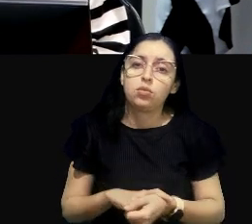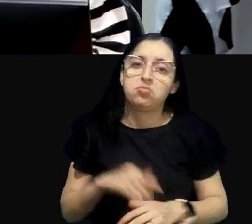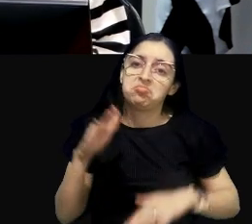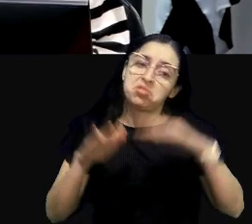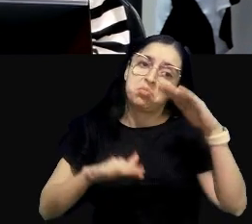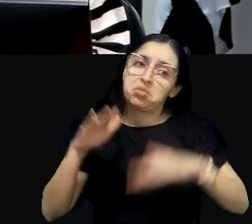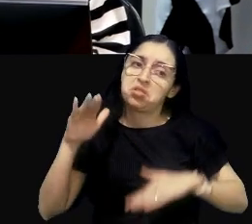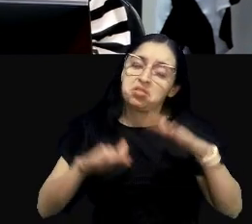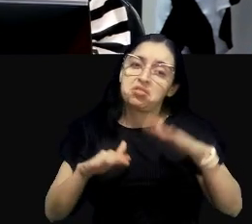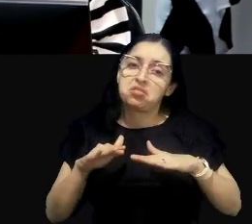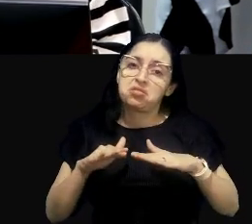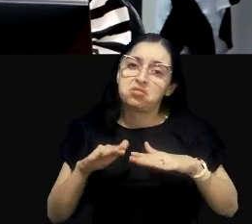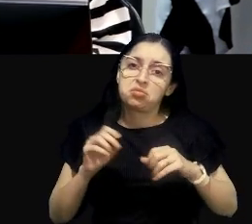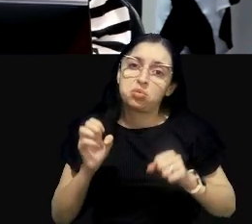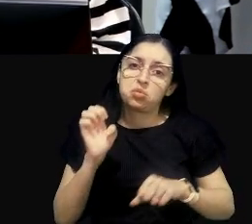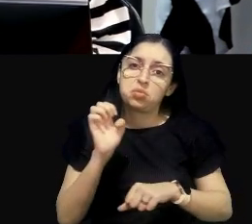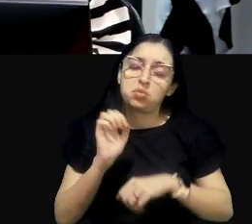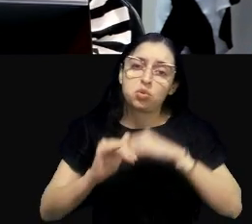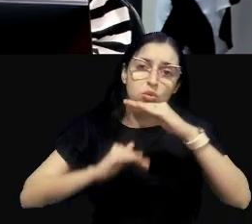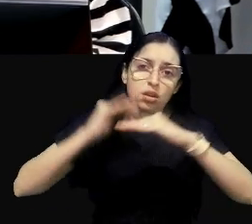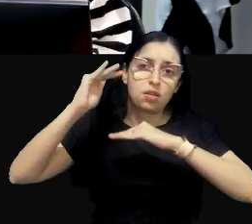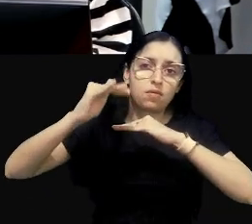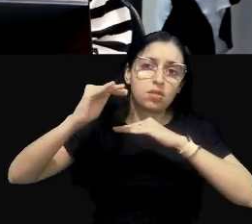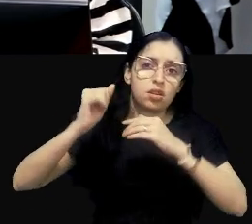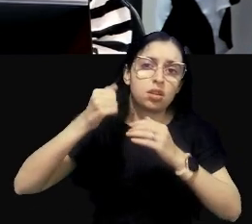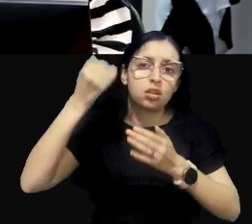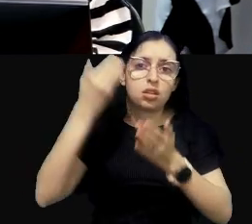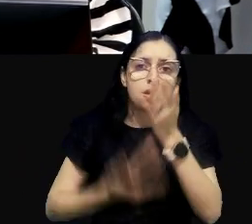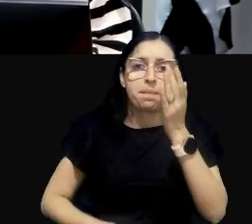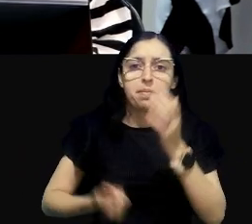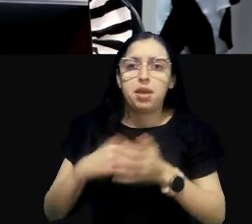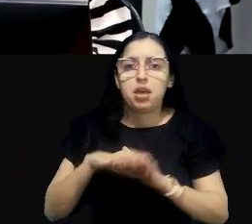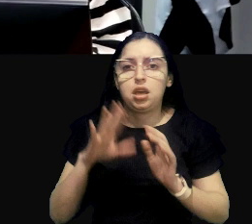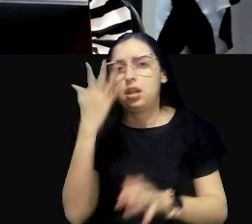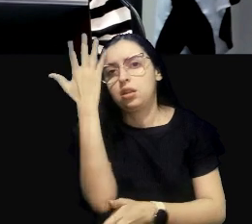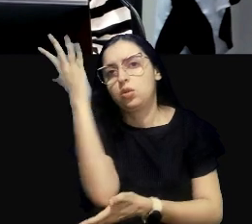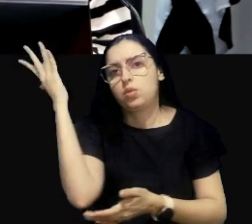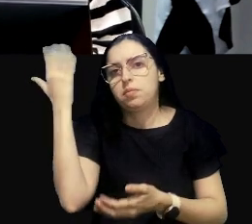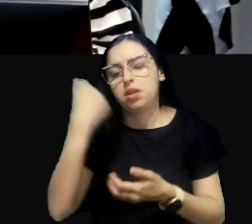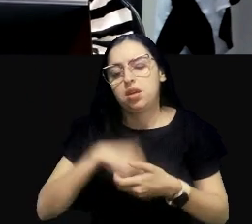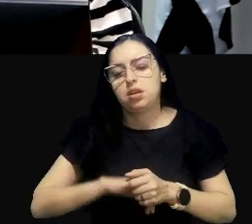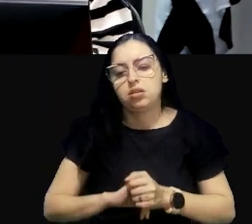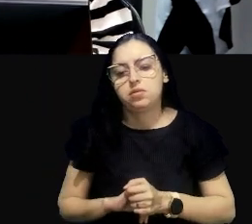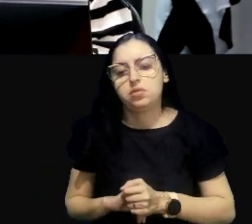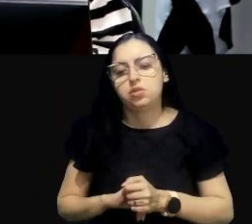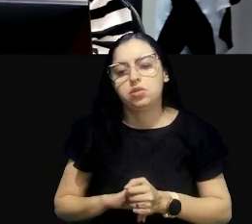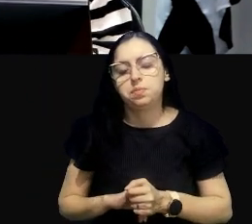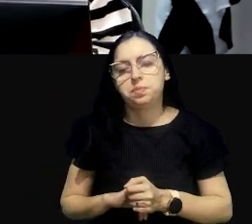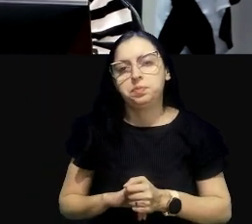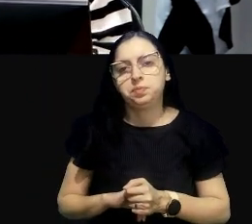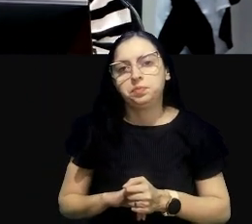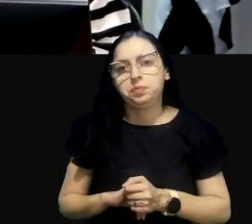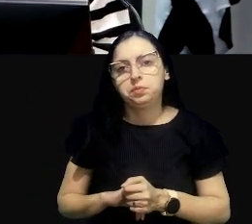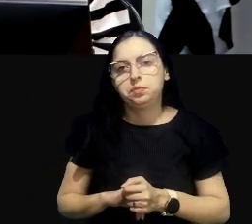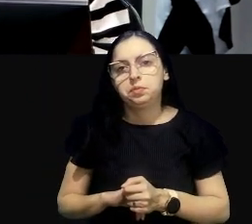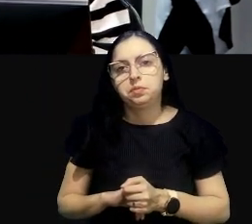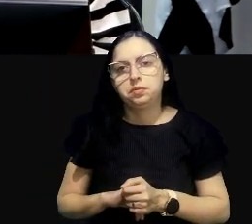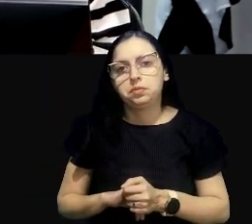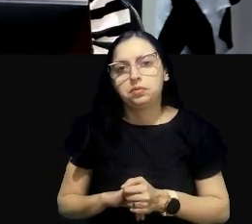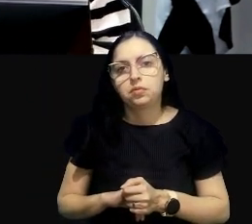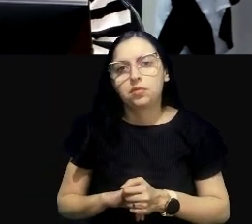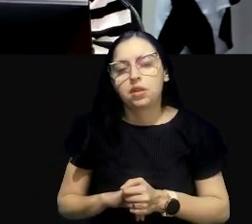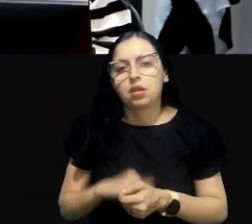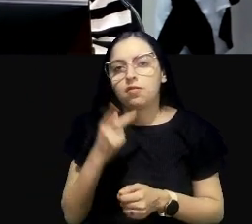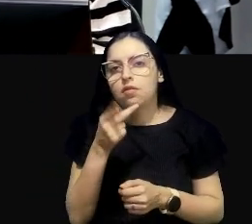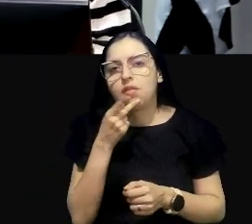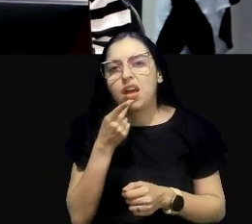de quê? Depende do estágio de degradação daquele ambiente. Então, mensurar um